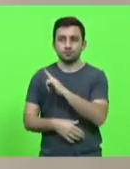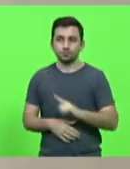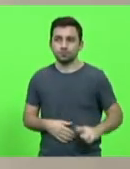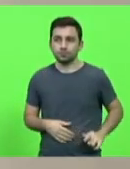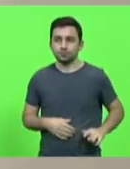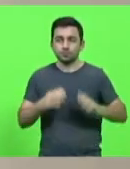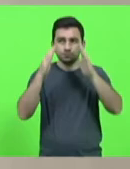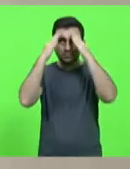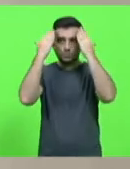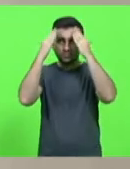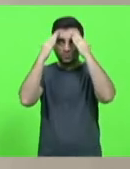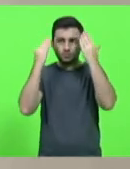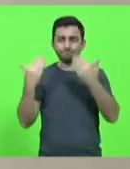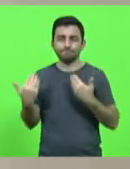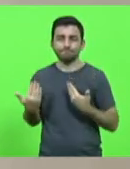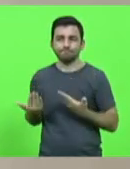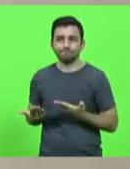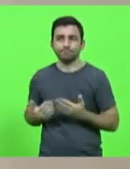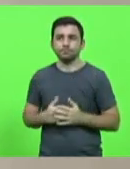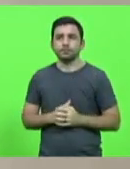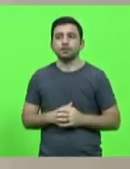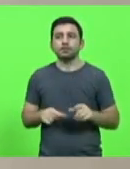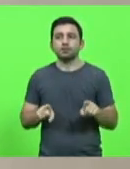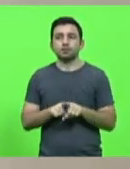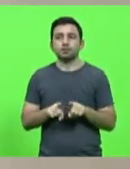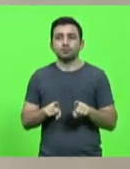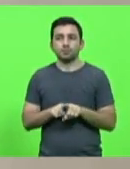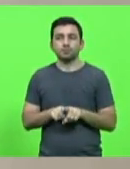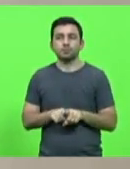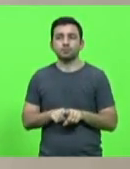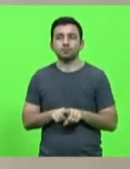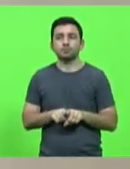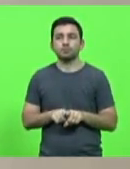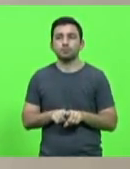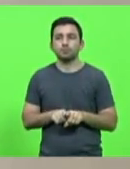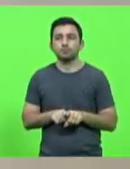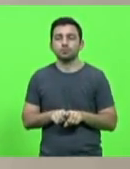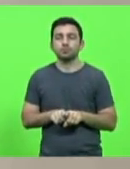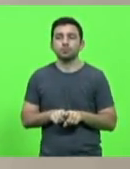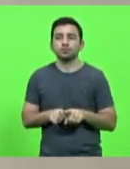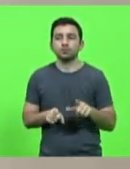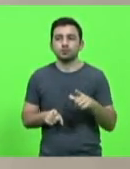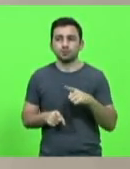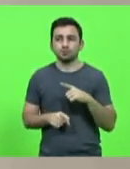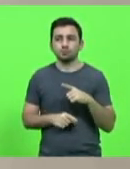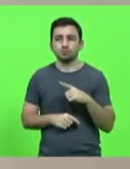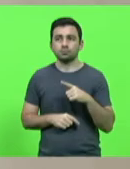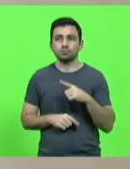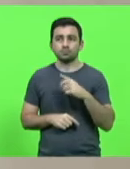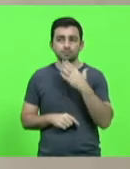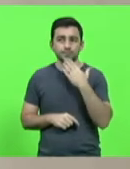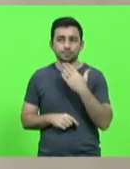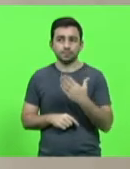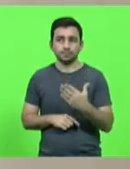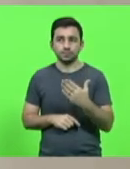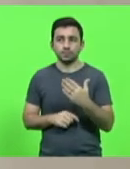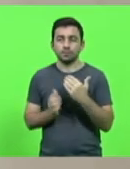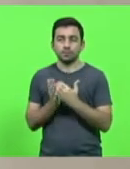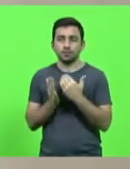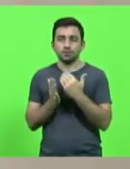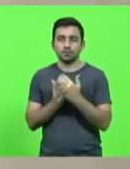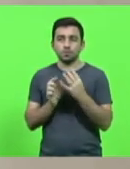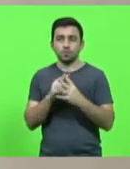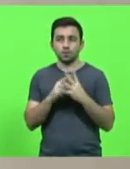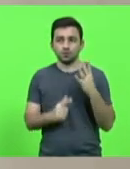Schaefer, o presente requerimento, acompanhado de mais quatro senhores